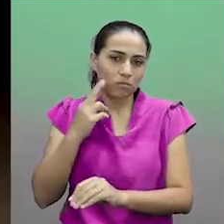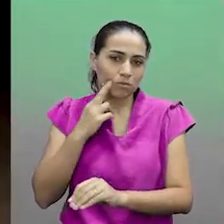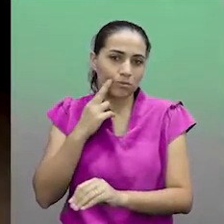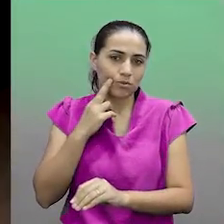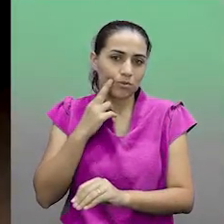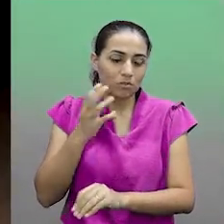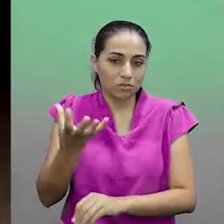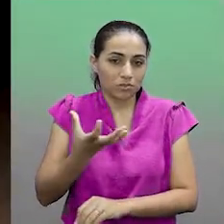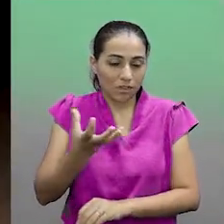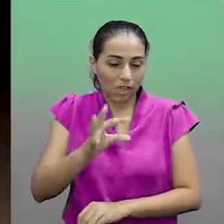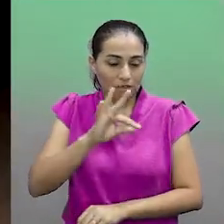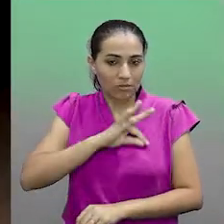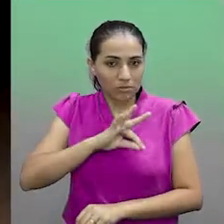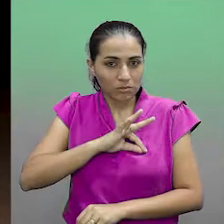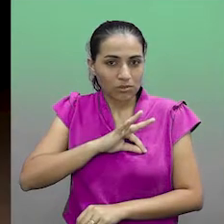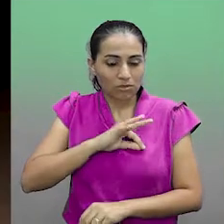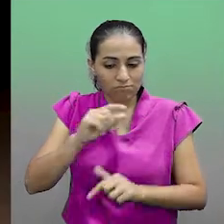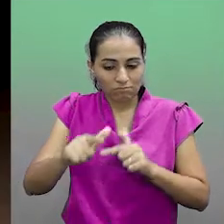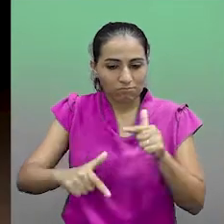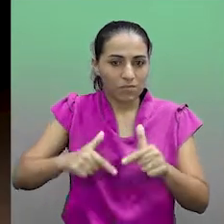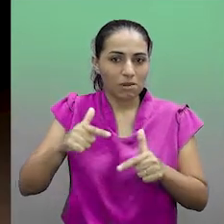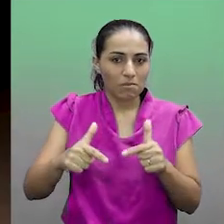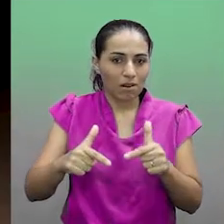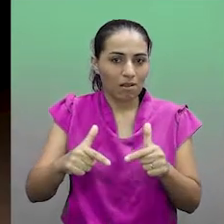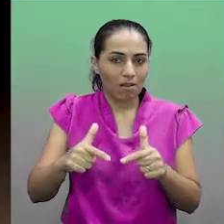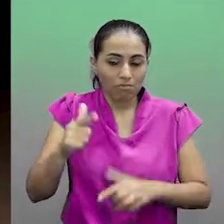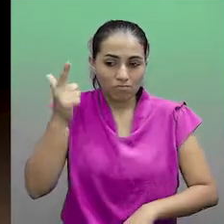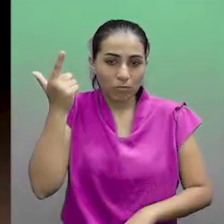Se você quer entrar na polícia militar, se você quer